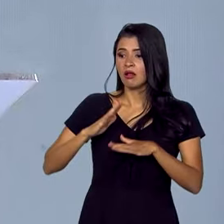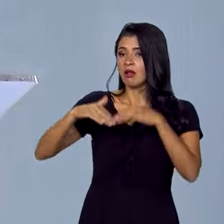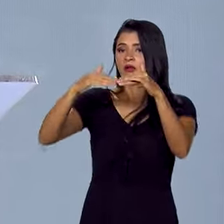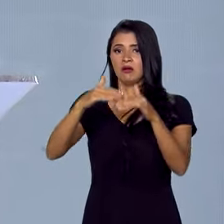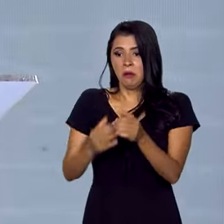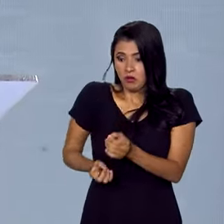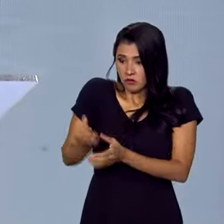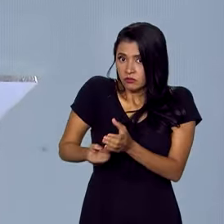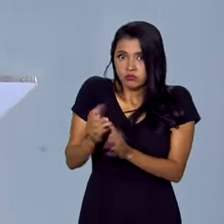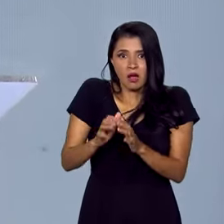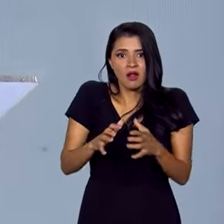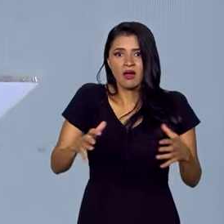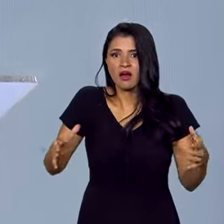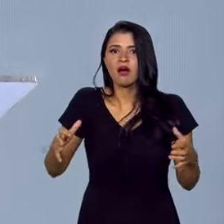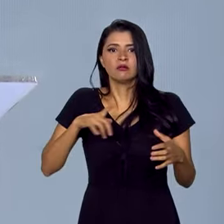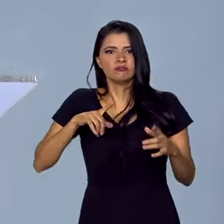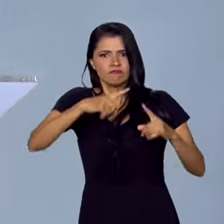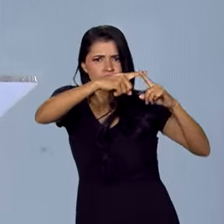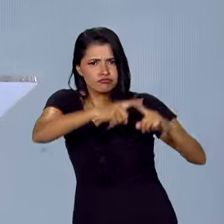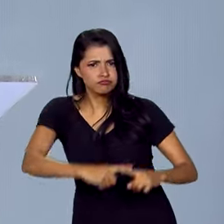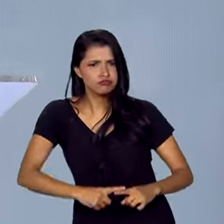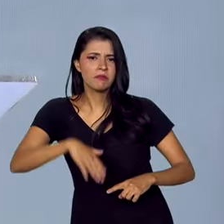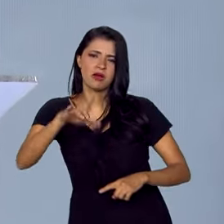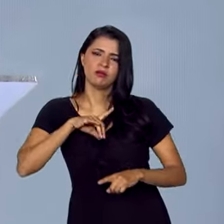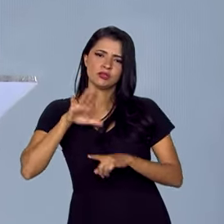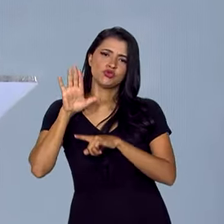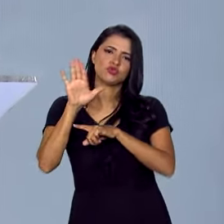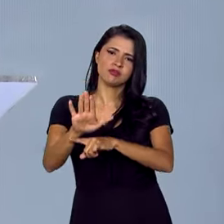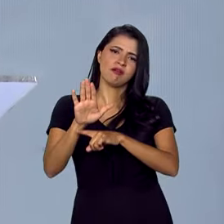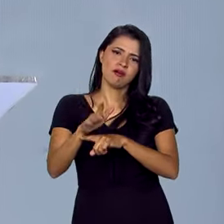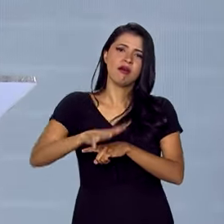produtividade, mais competitividade e ajudarem a economia.